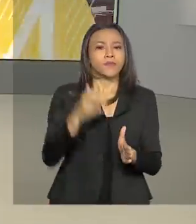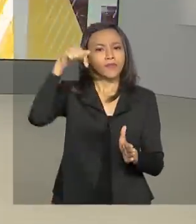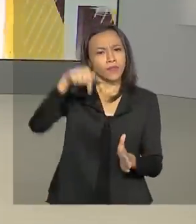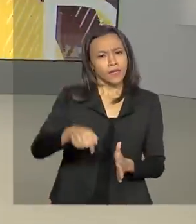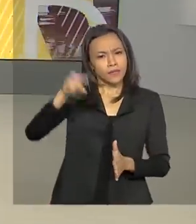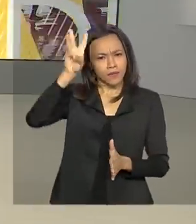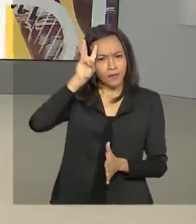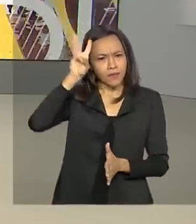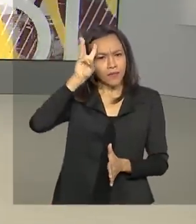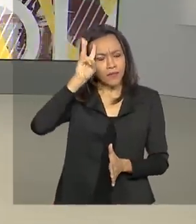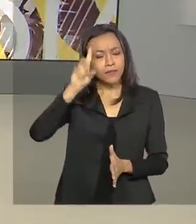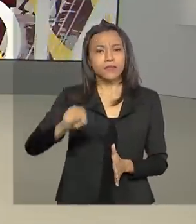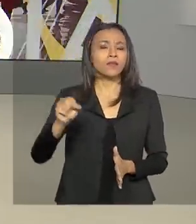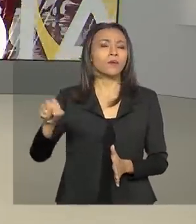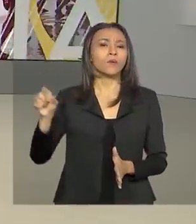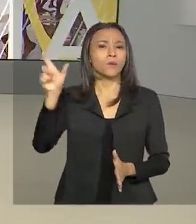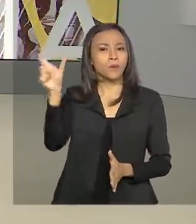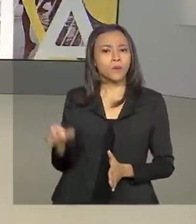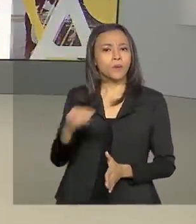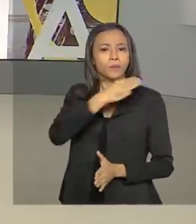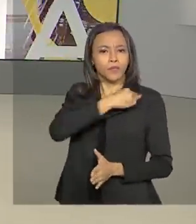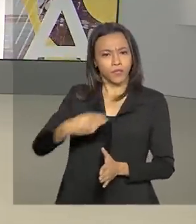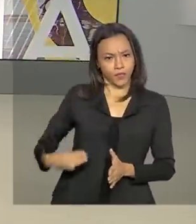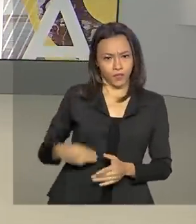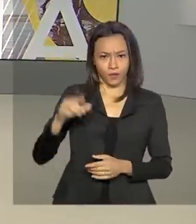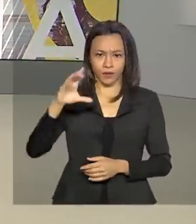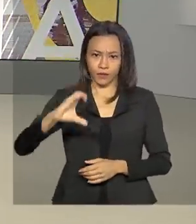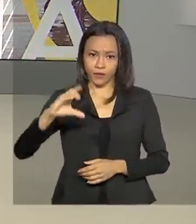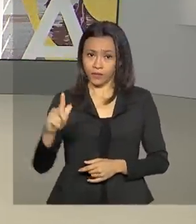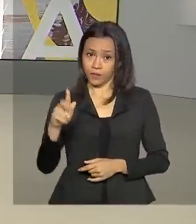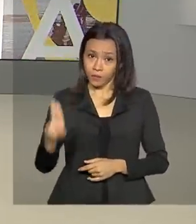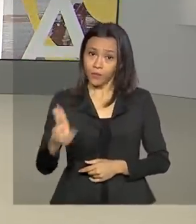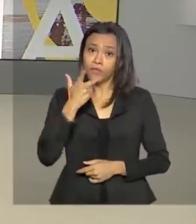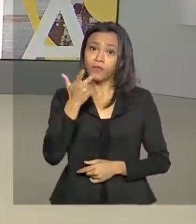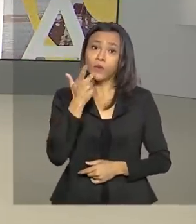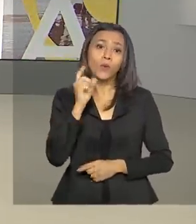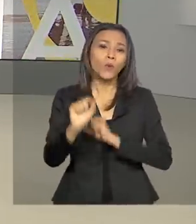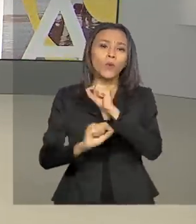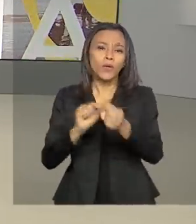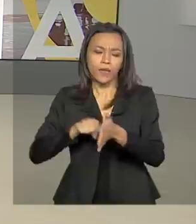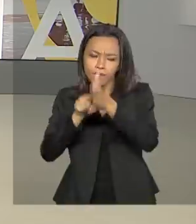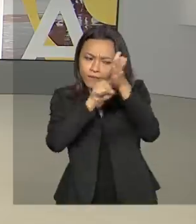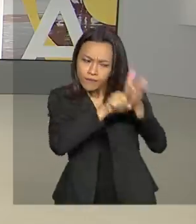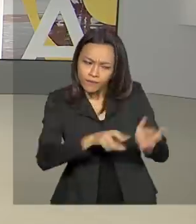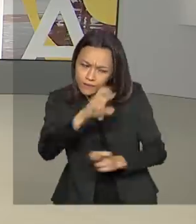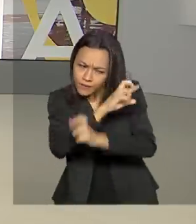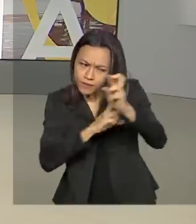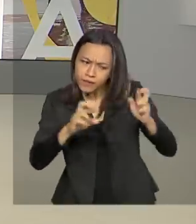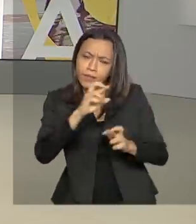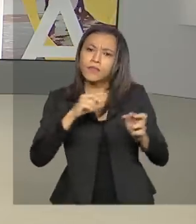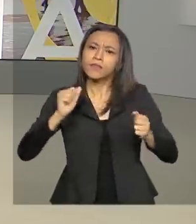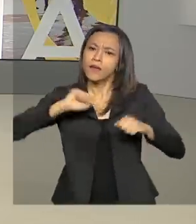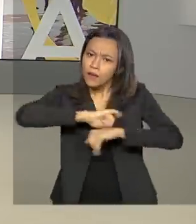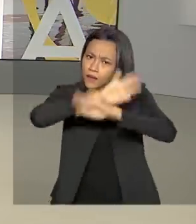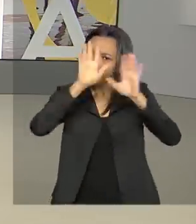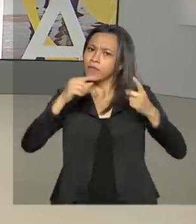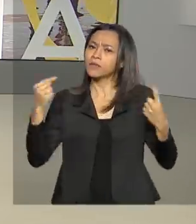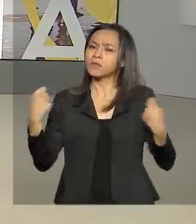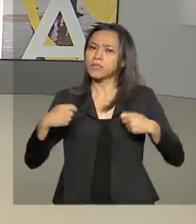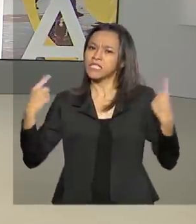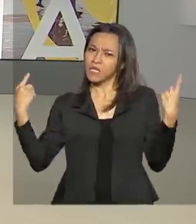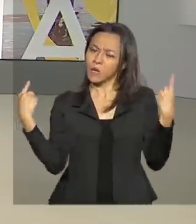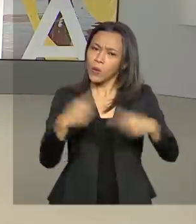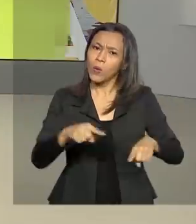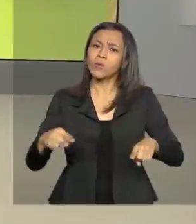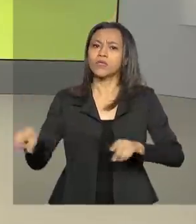da Controladoria Geral da União, Wagner Rosário, falou sobre a fiscalização e transparência no combate à corrupção e às fraudes